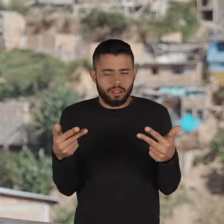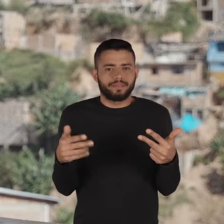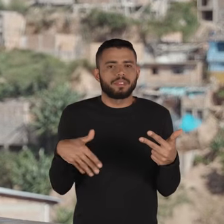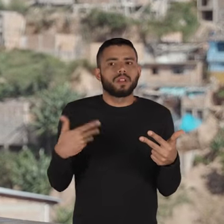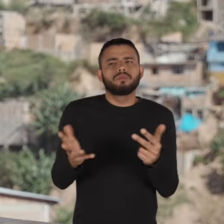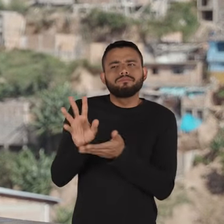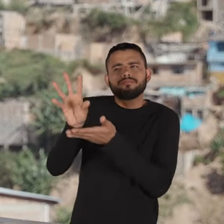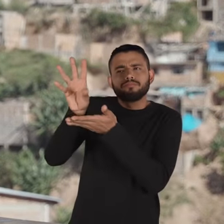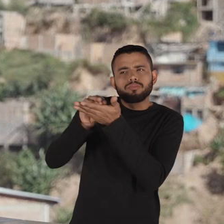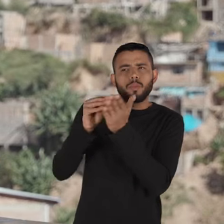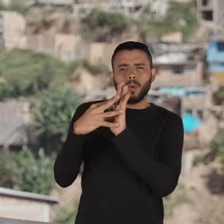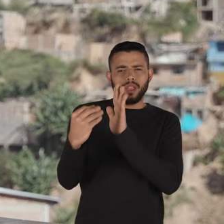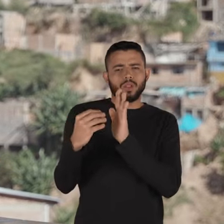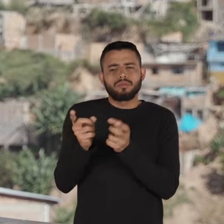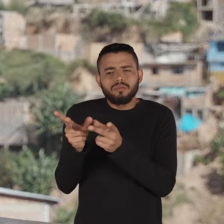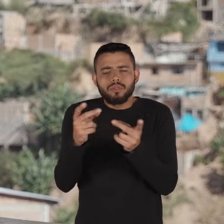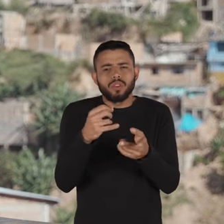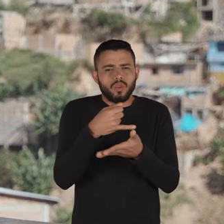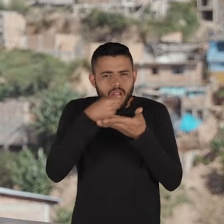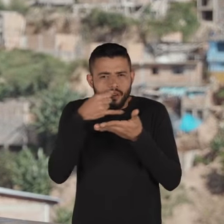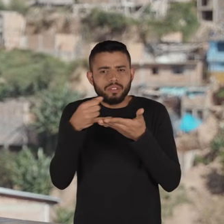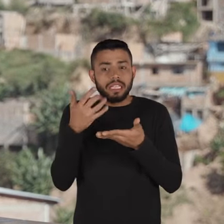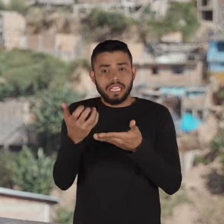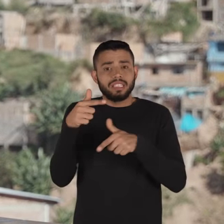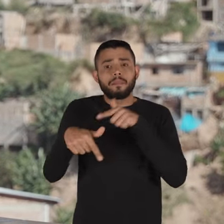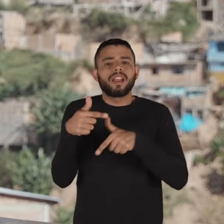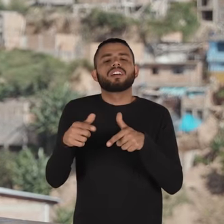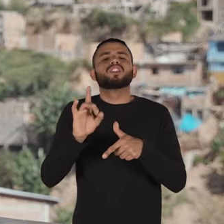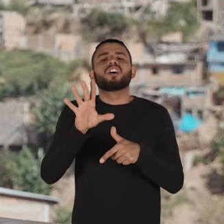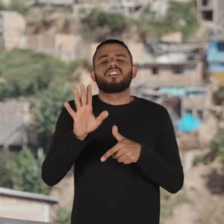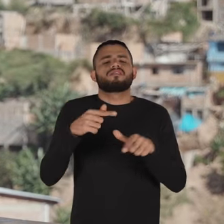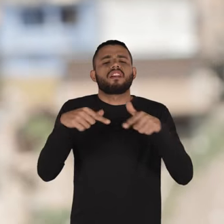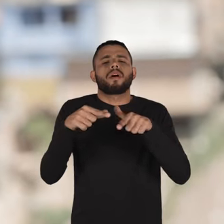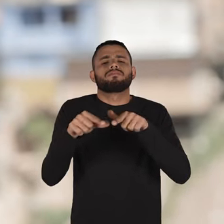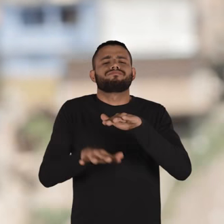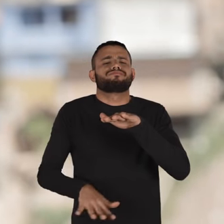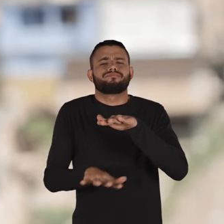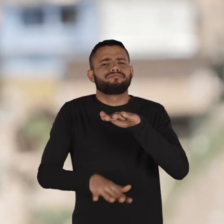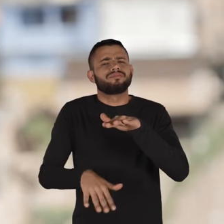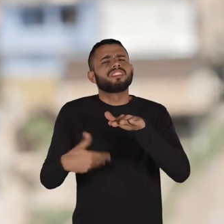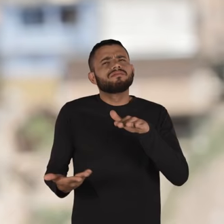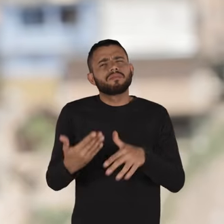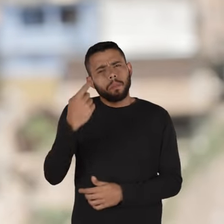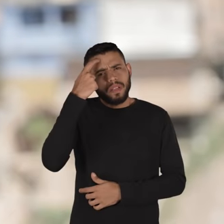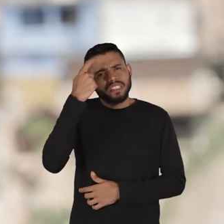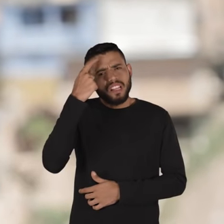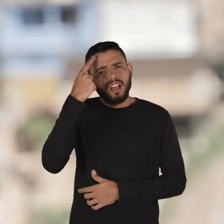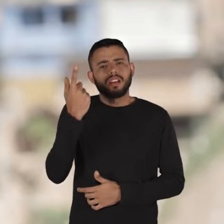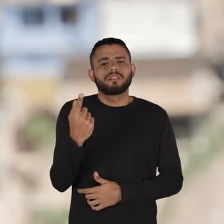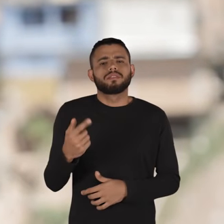E quando não era o espelho do tráfico e ele queria trabalhar, só nos restava o subemprego. E eu comecei a pensar nisso.